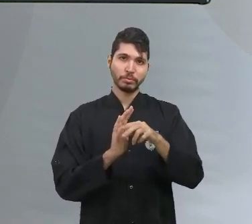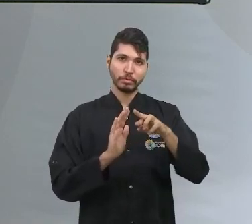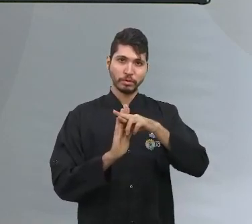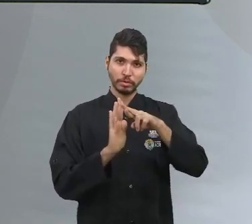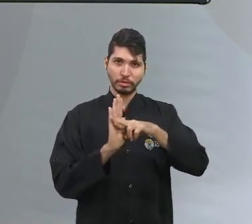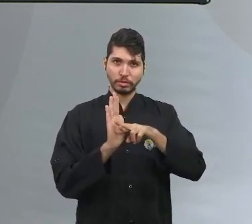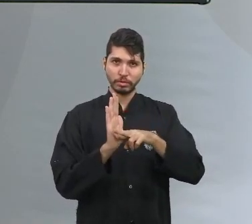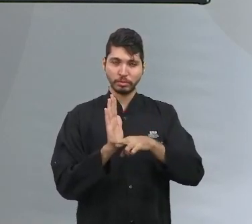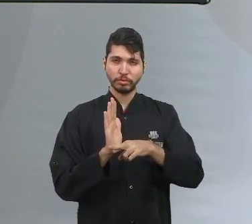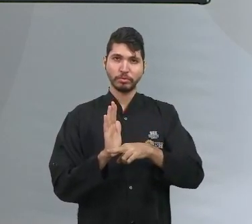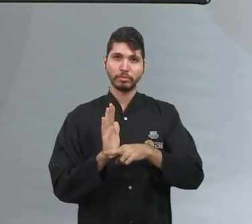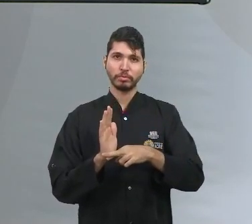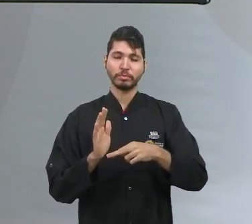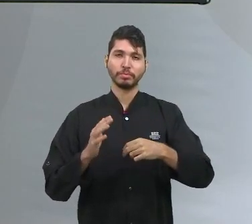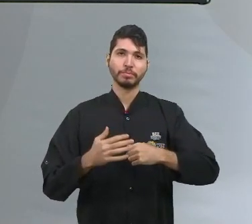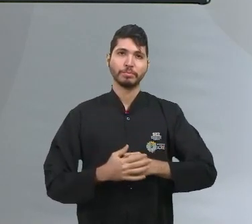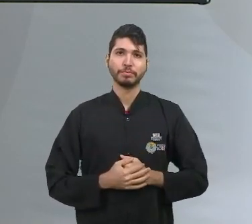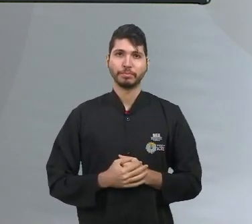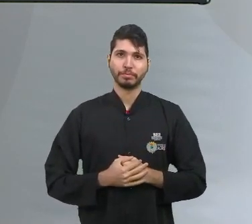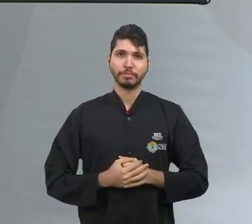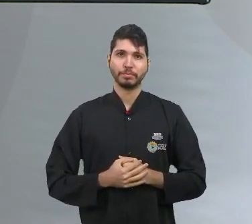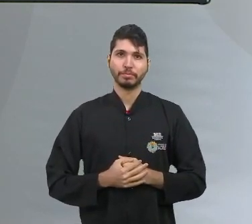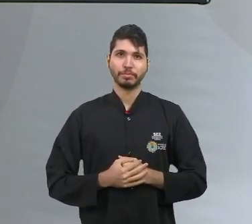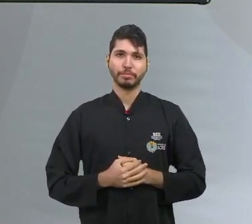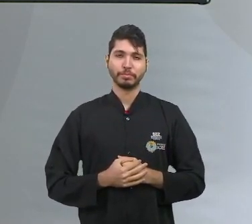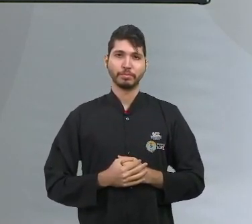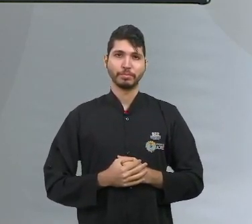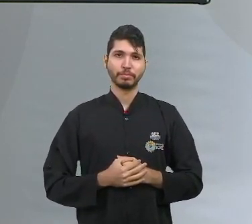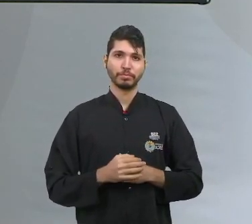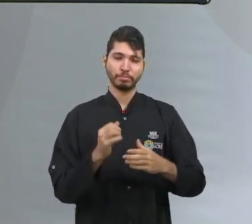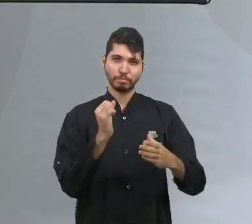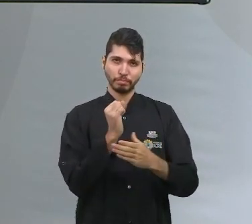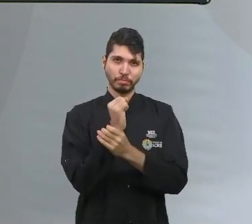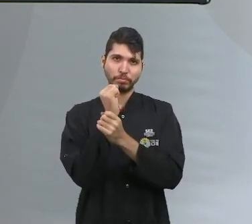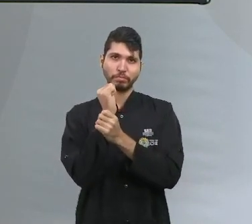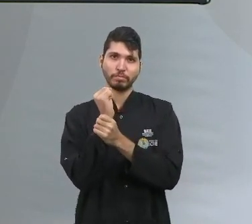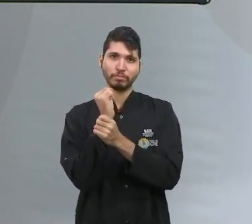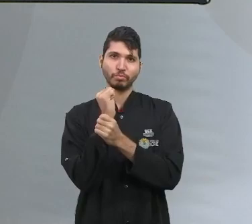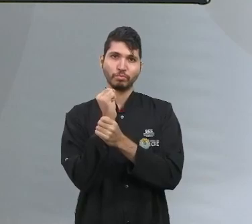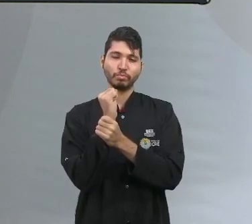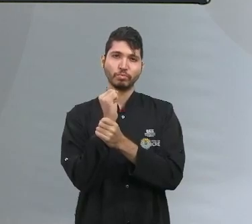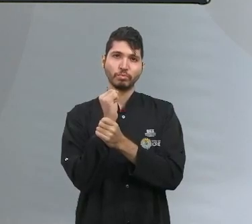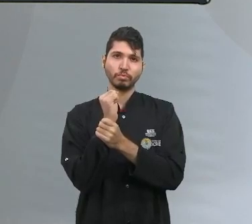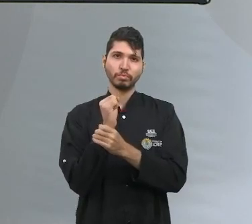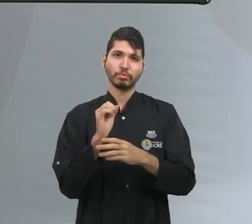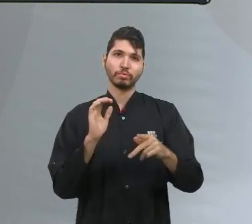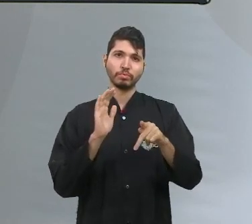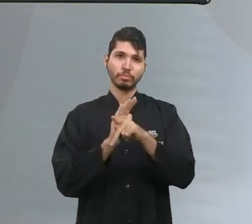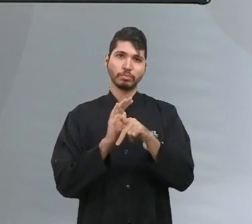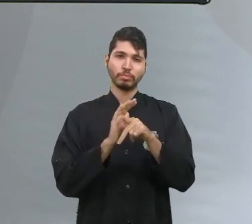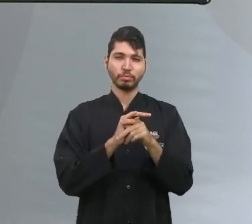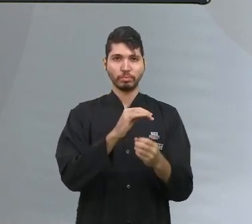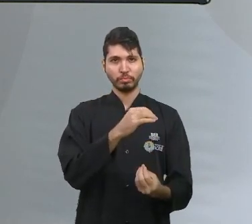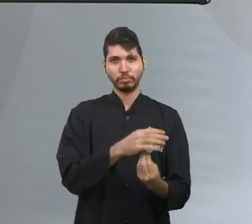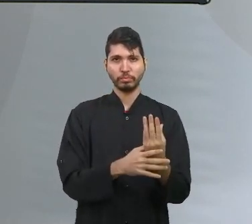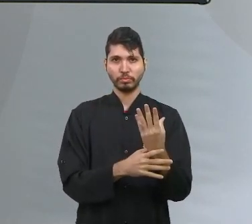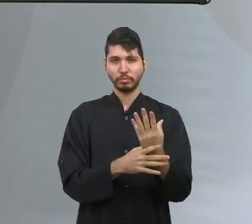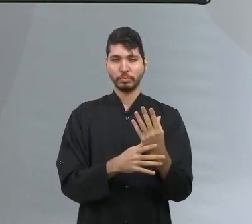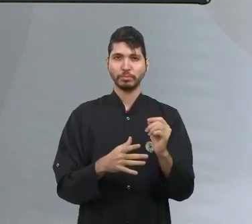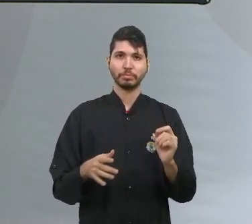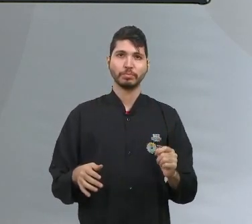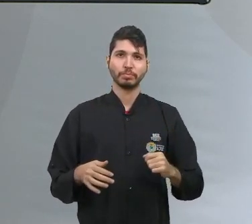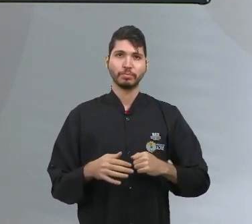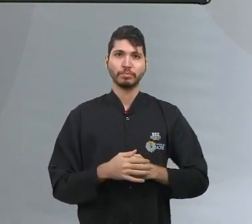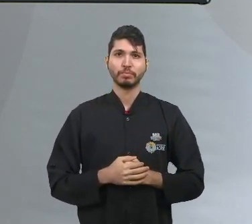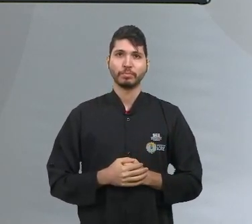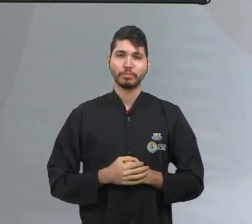forma até mesmo, digamos assim, de preservar justamente as suas origens, levando em consideração